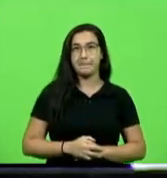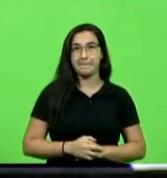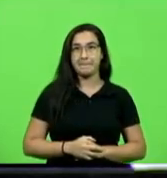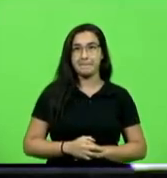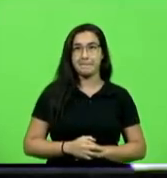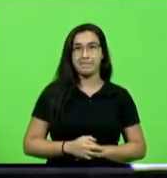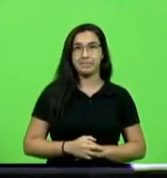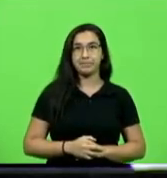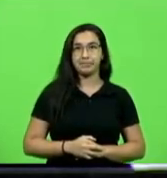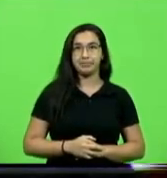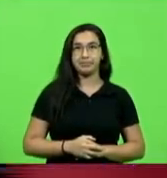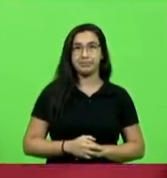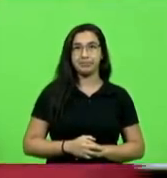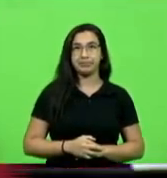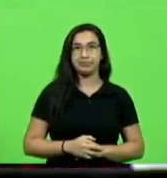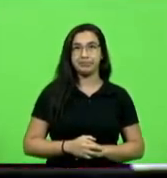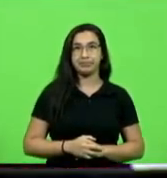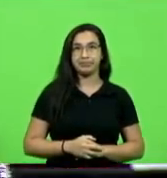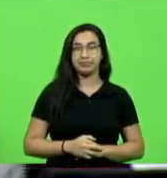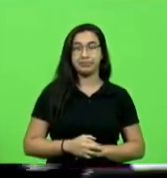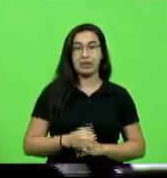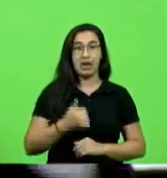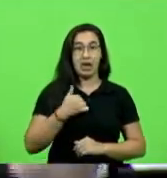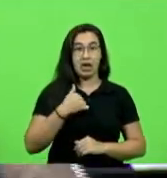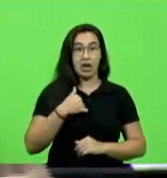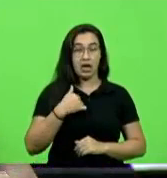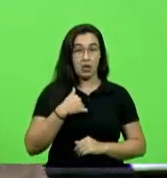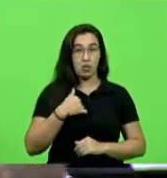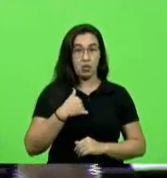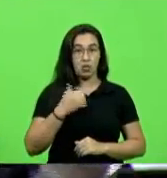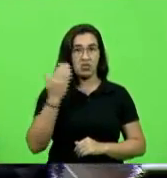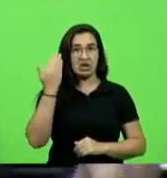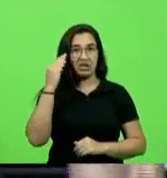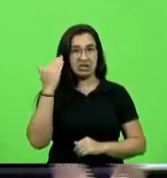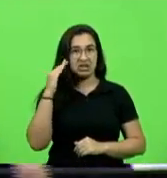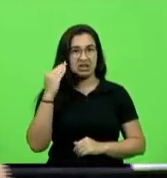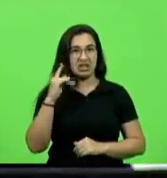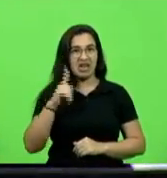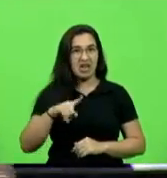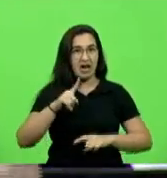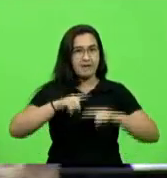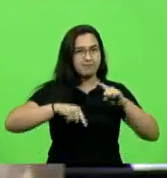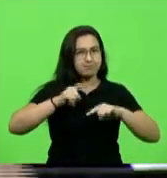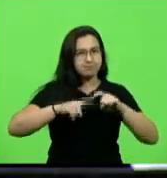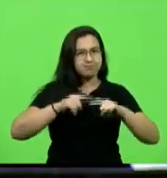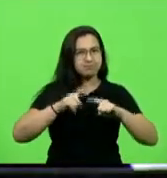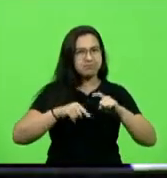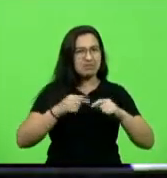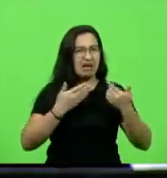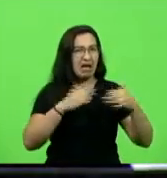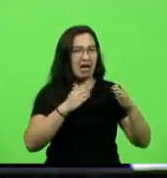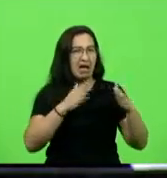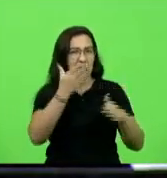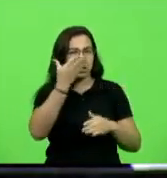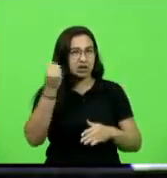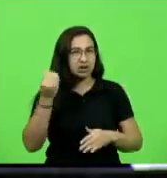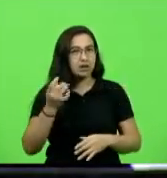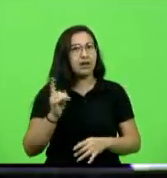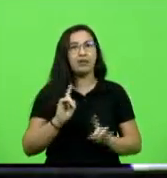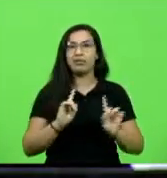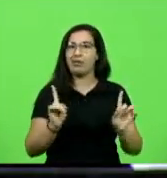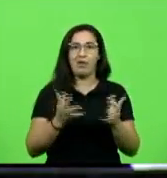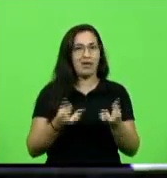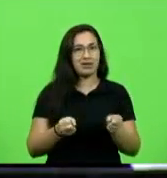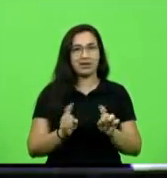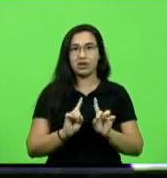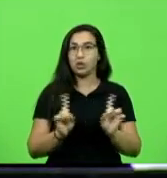eu não quero entender que isso daí é uma arte manha para esfriar não, não, não eu não aceito